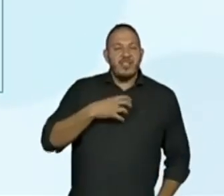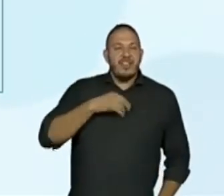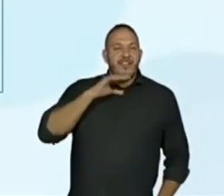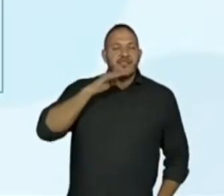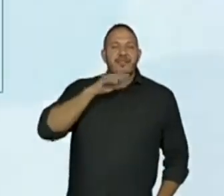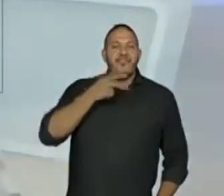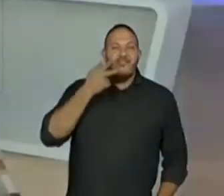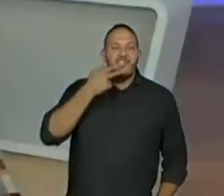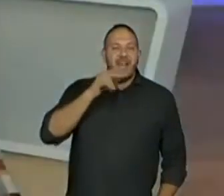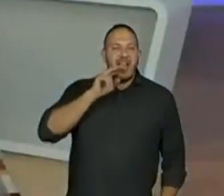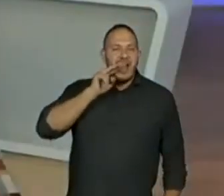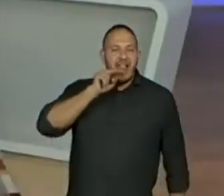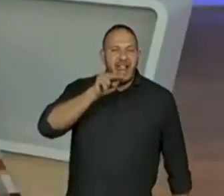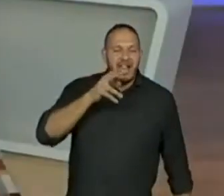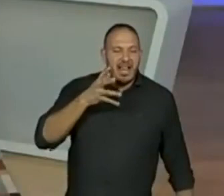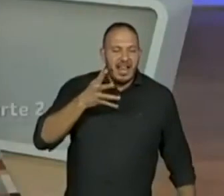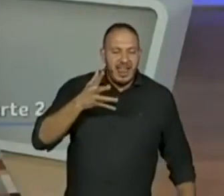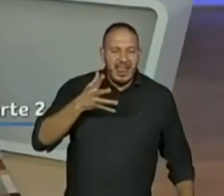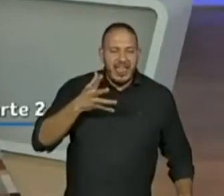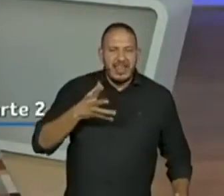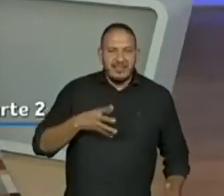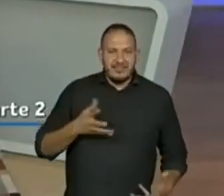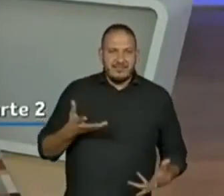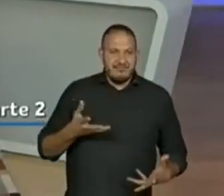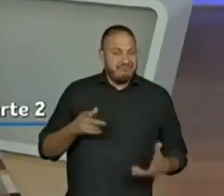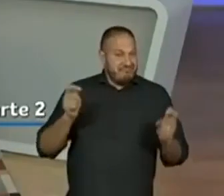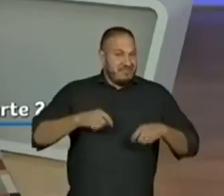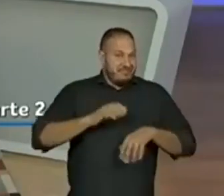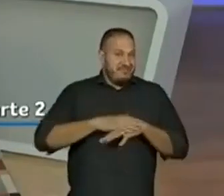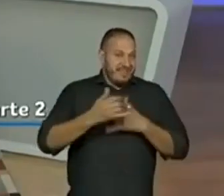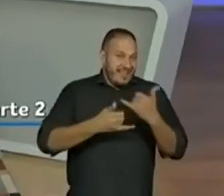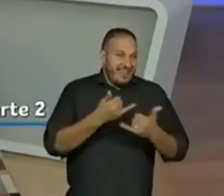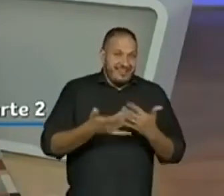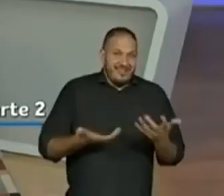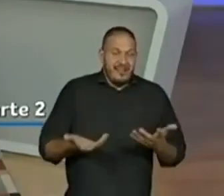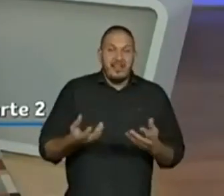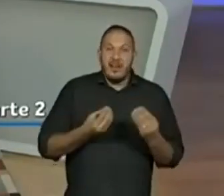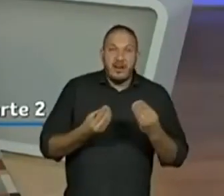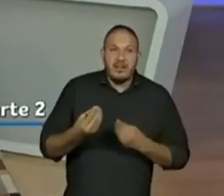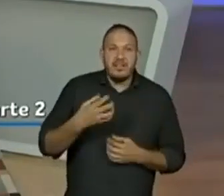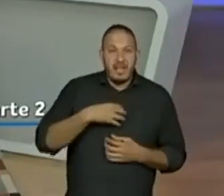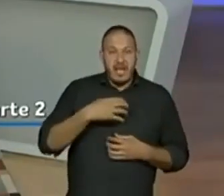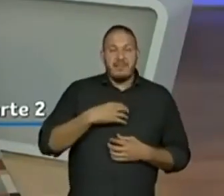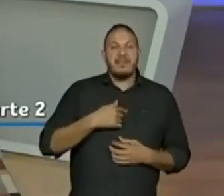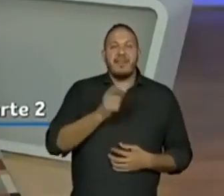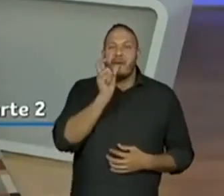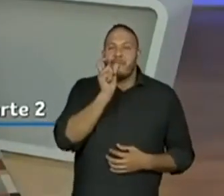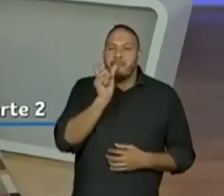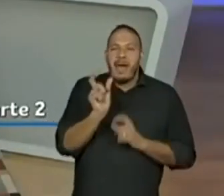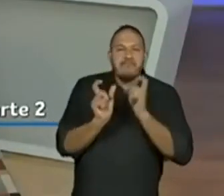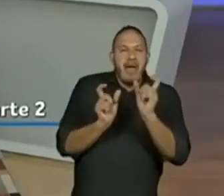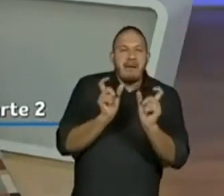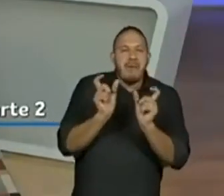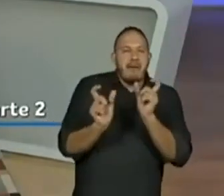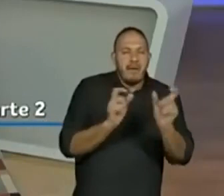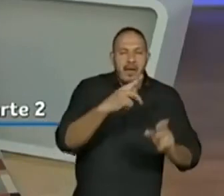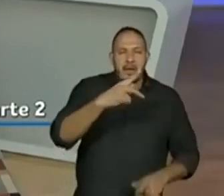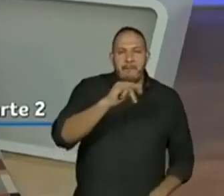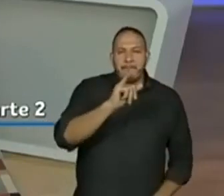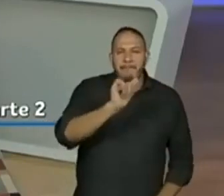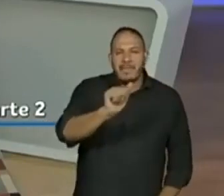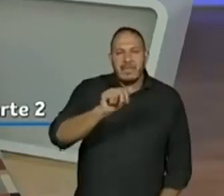Dá para brincar? Dá para brincar. Uma brincadeira. A onomatopeia, a professora Camila colocou. Seria